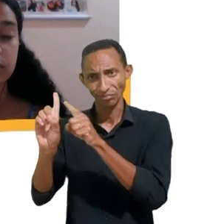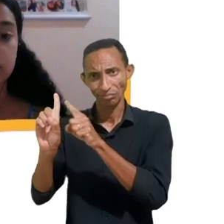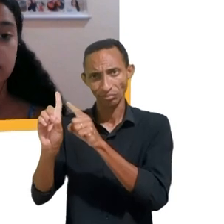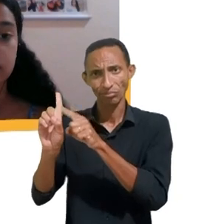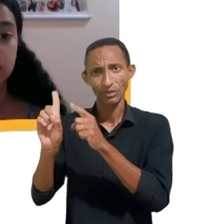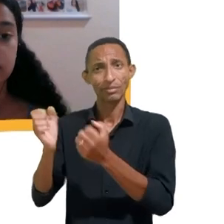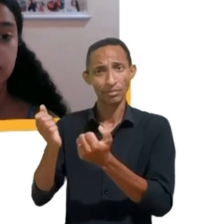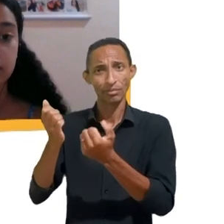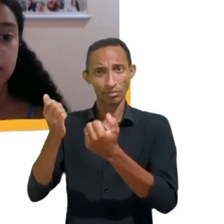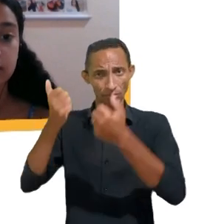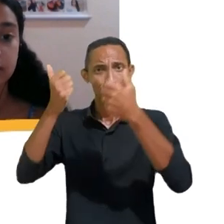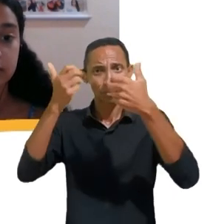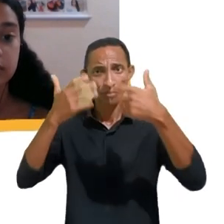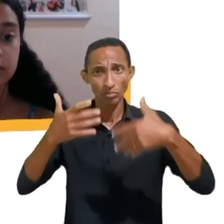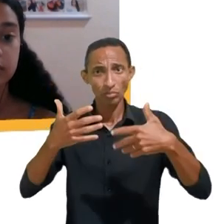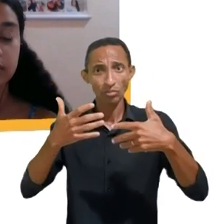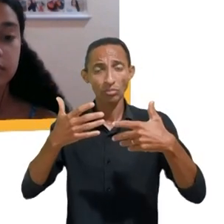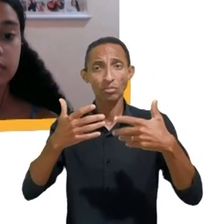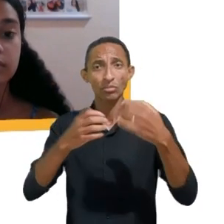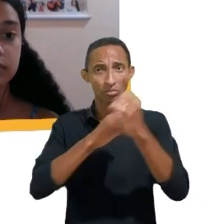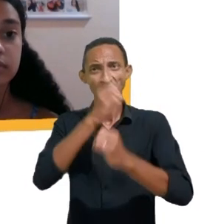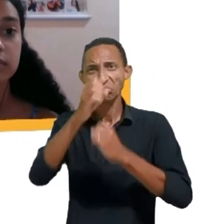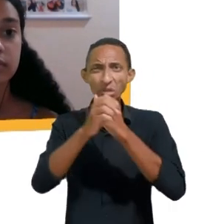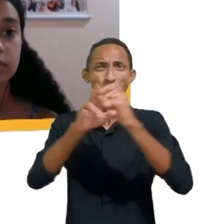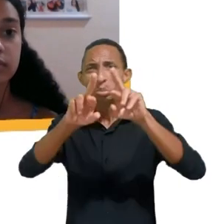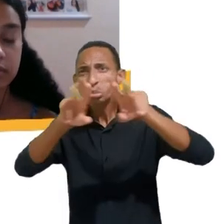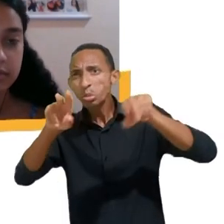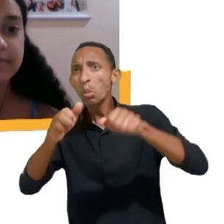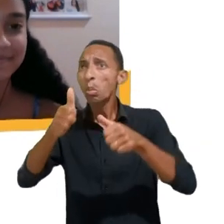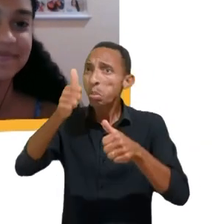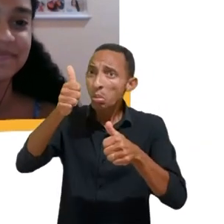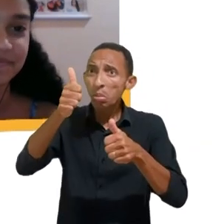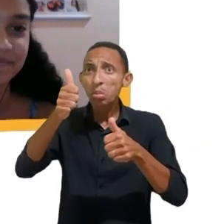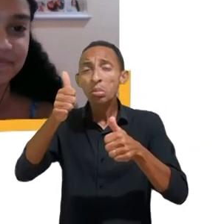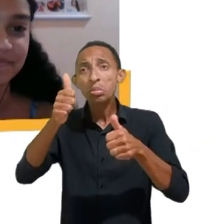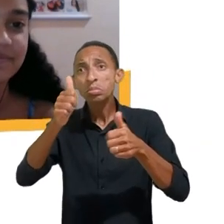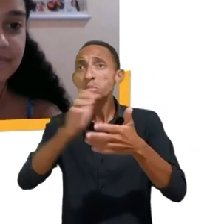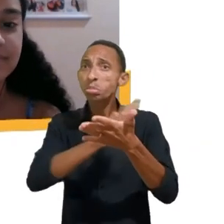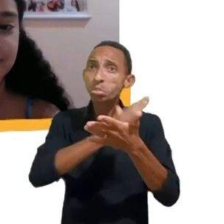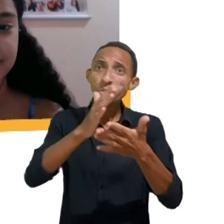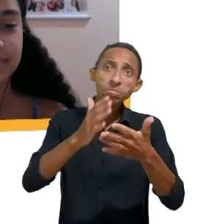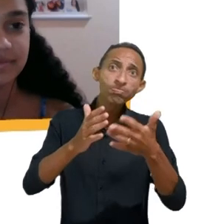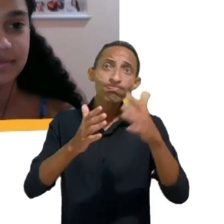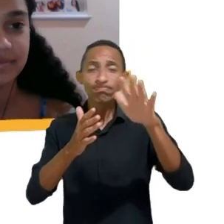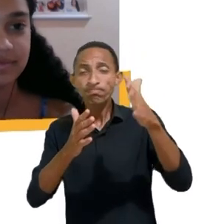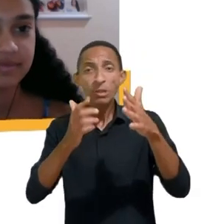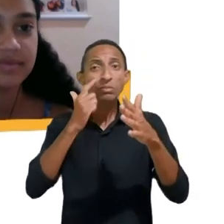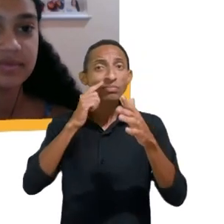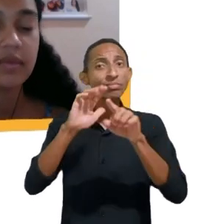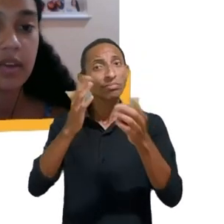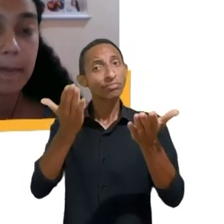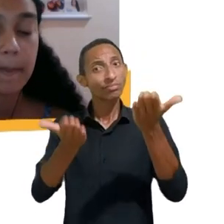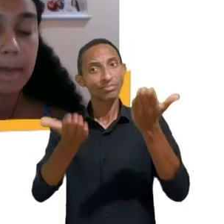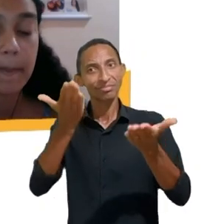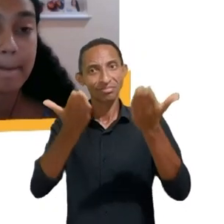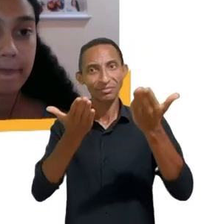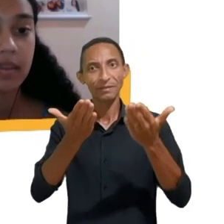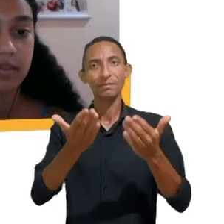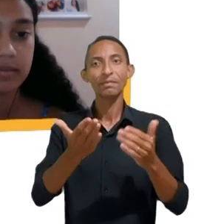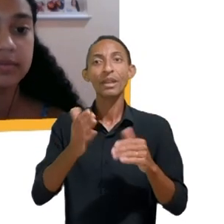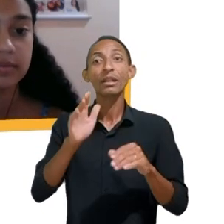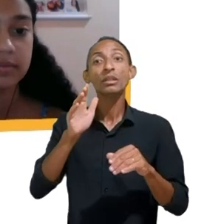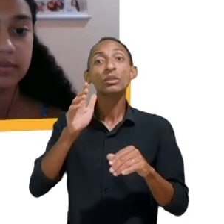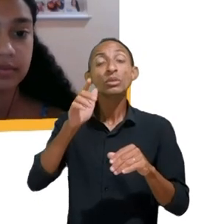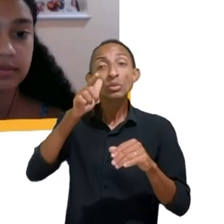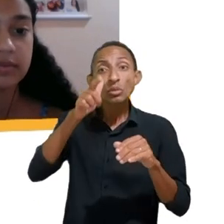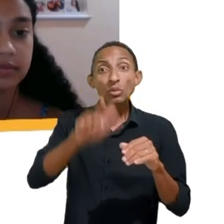te pedir, Maria Clara, para terminar fazer a sua última contribuição para a nossa discussão aqui, antes das considerações finais que eu